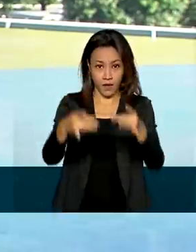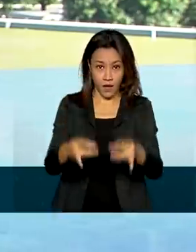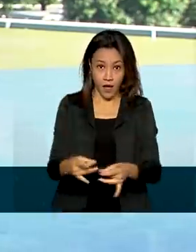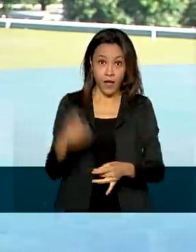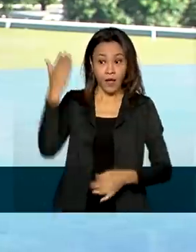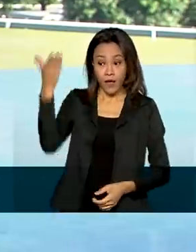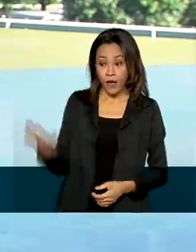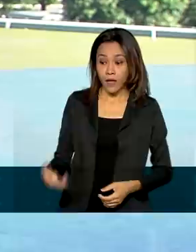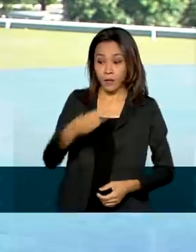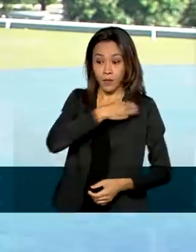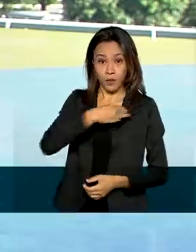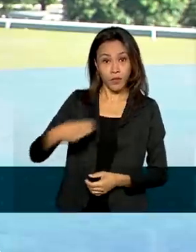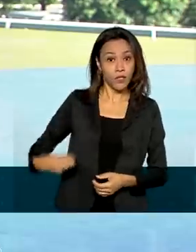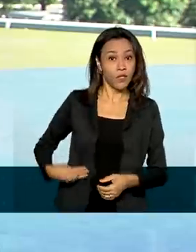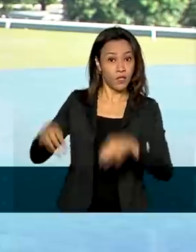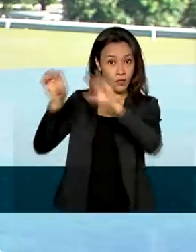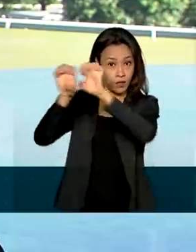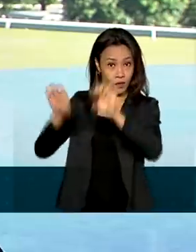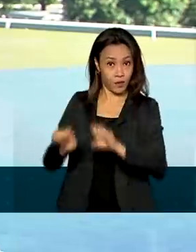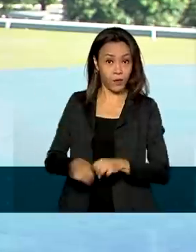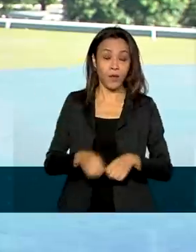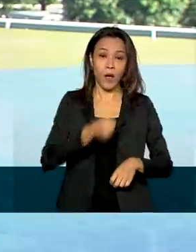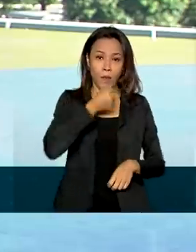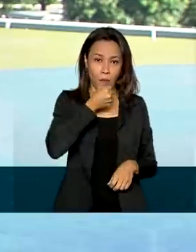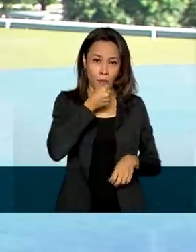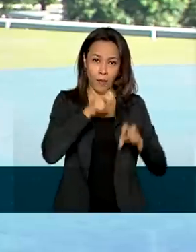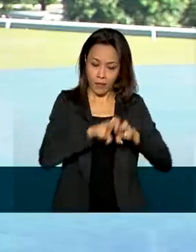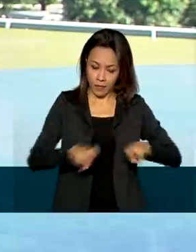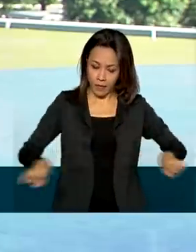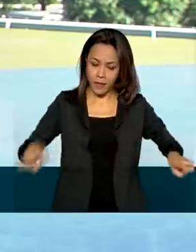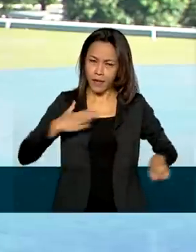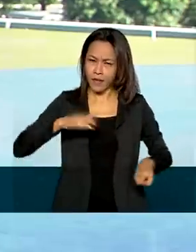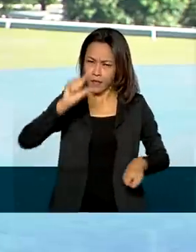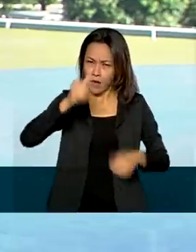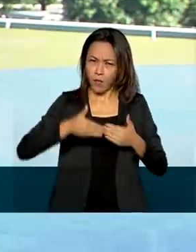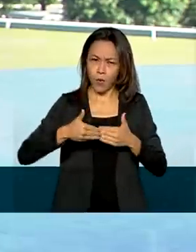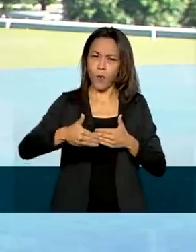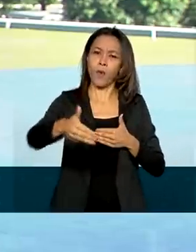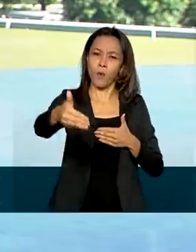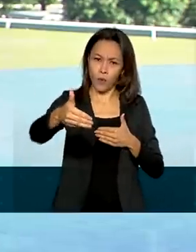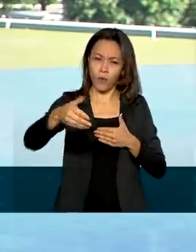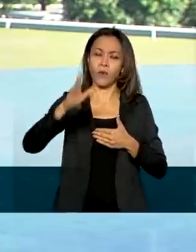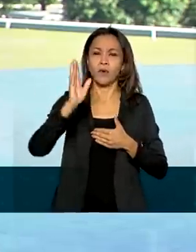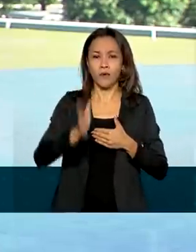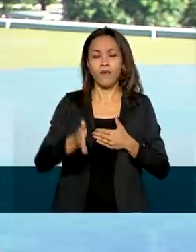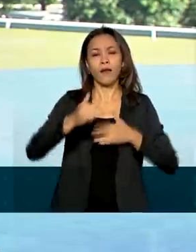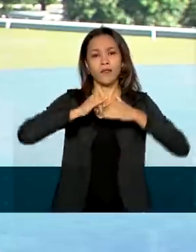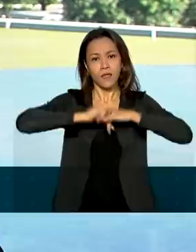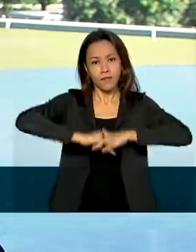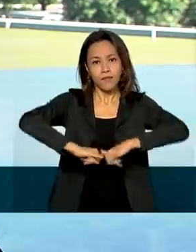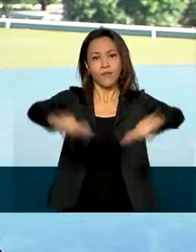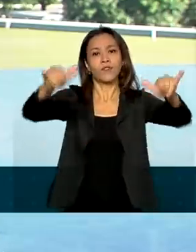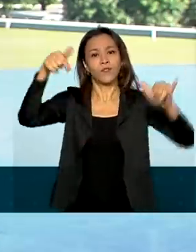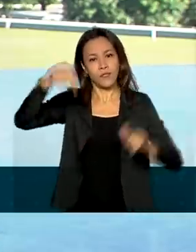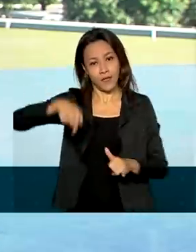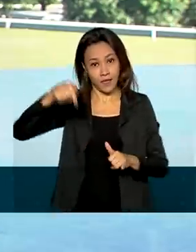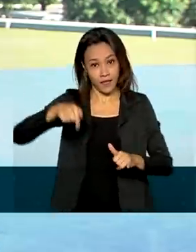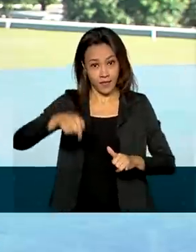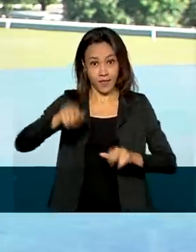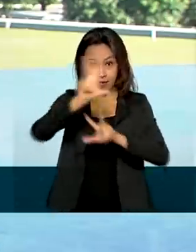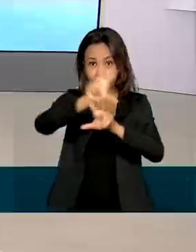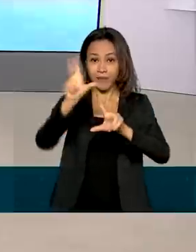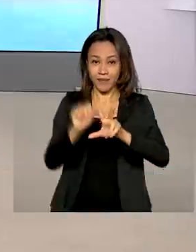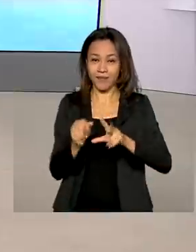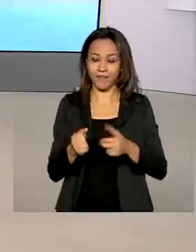Infraestrutura, Tarcísio de Freitas, em uma coletiva marcada para daqui a pouco, às 11 horas da manhã, com transmissão ao vivo da TV Brasil.